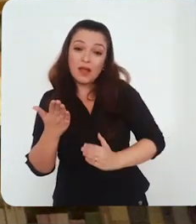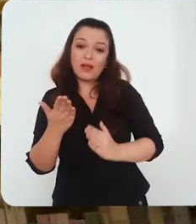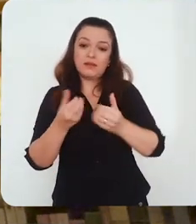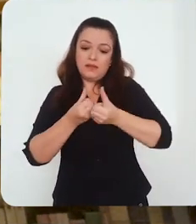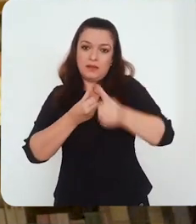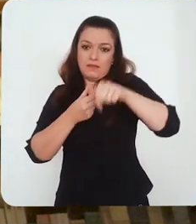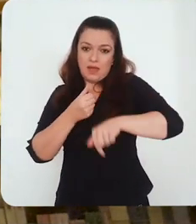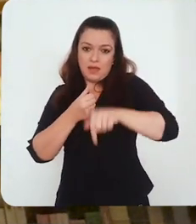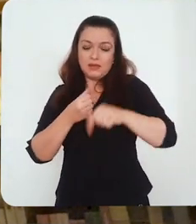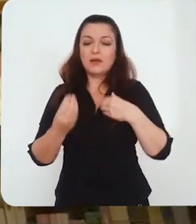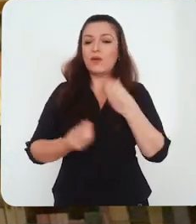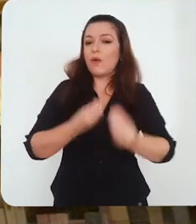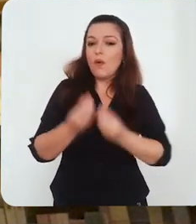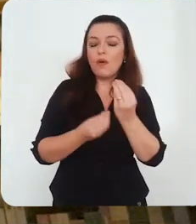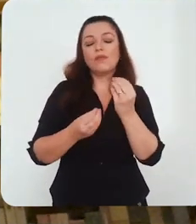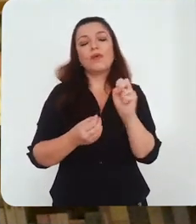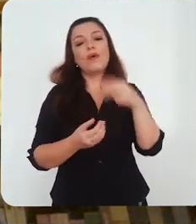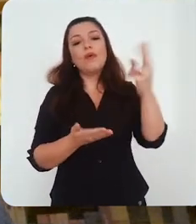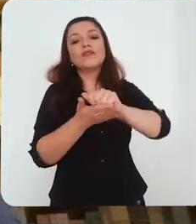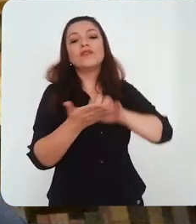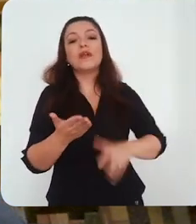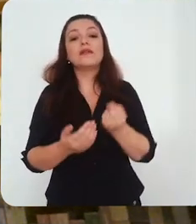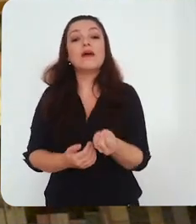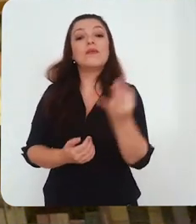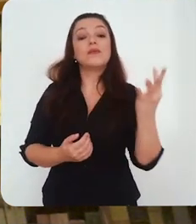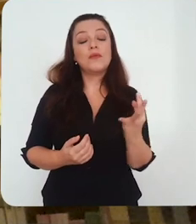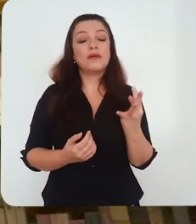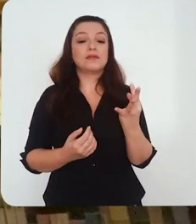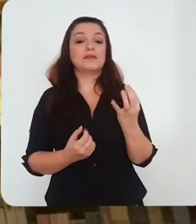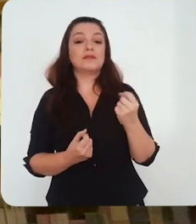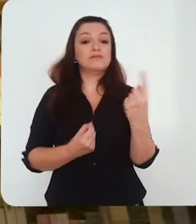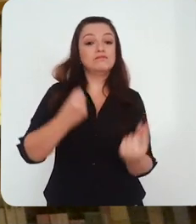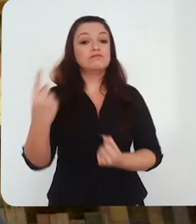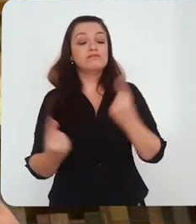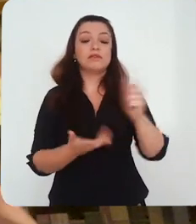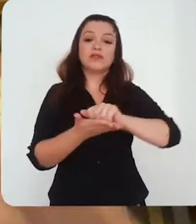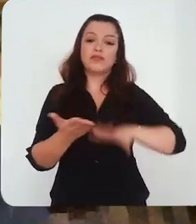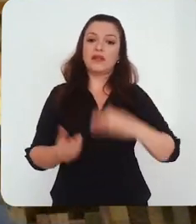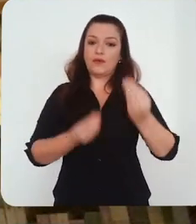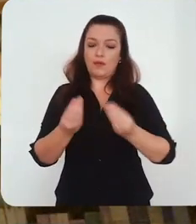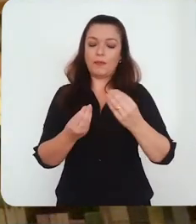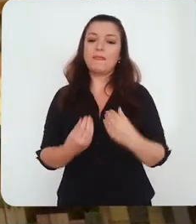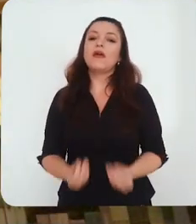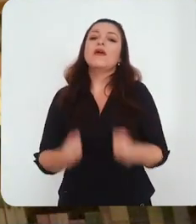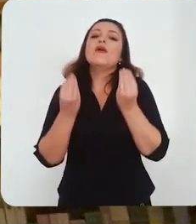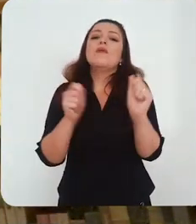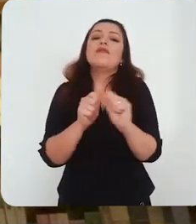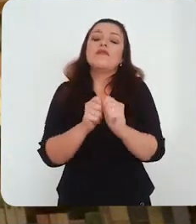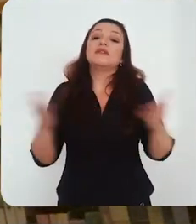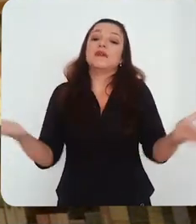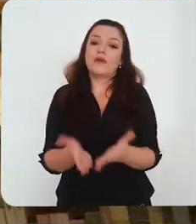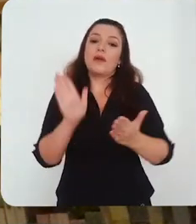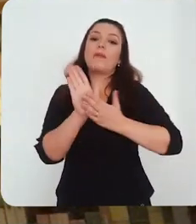uma eventual retomada de atividades em alguma medida. Como é que nós vamos impostar essa discussão agora?